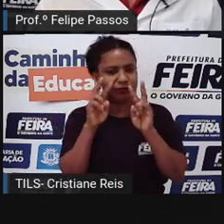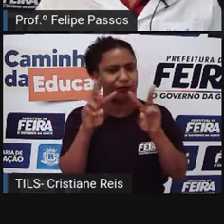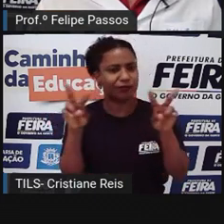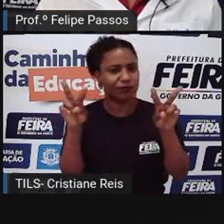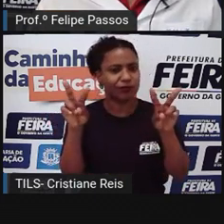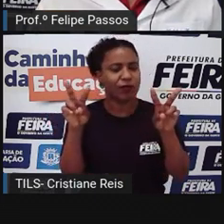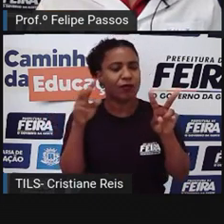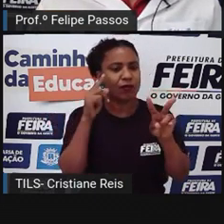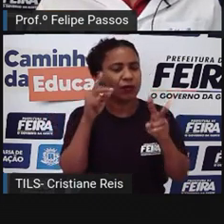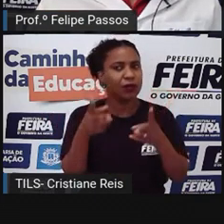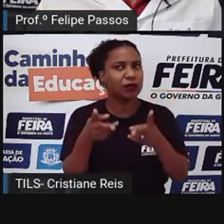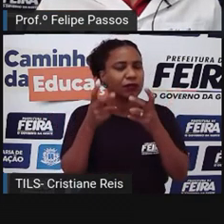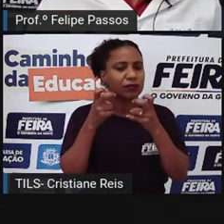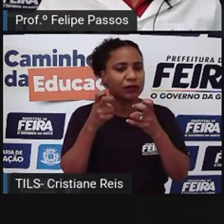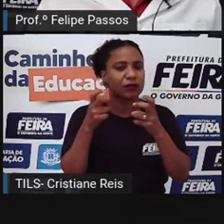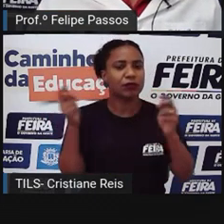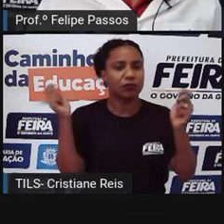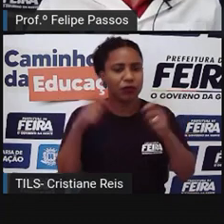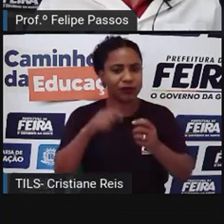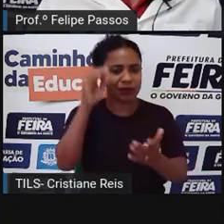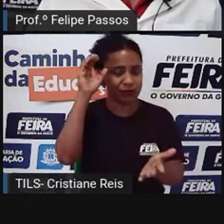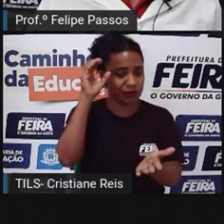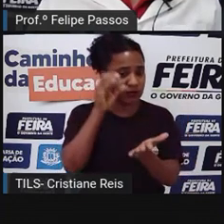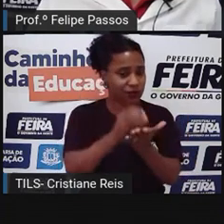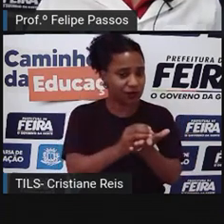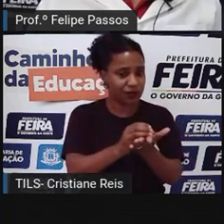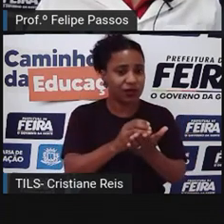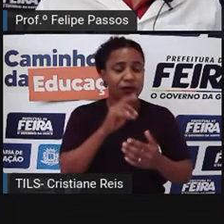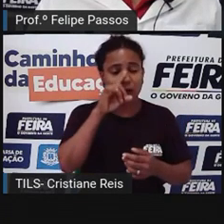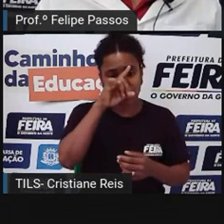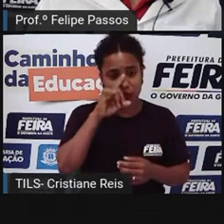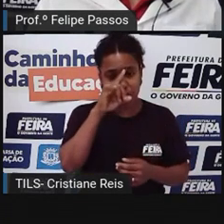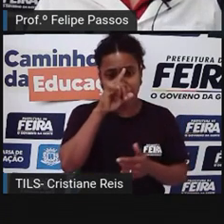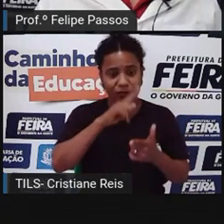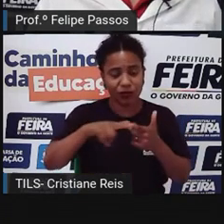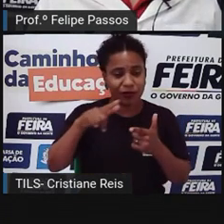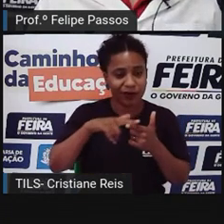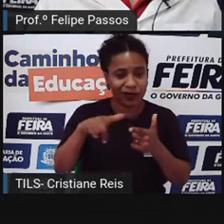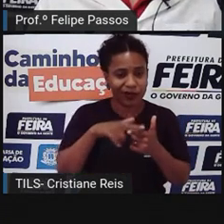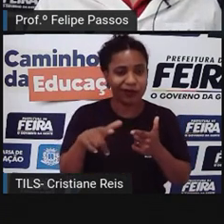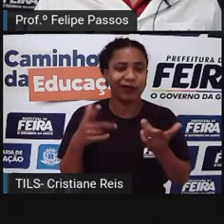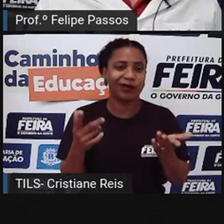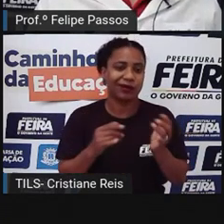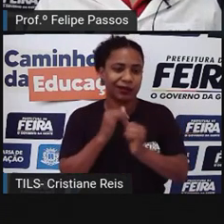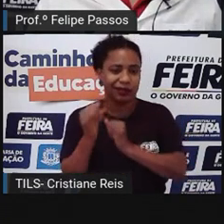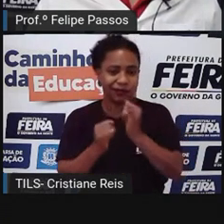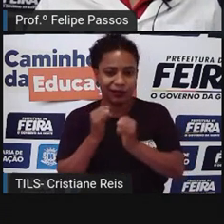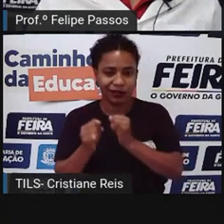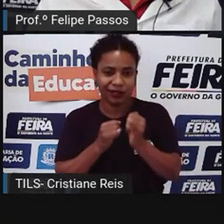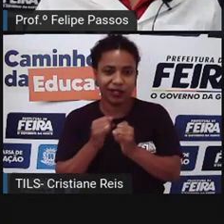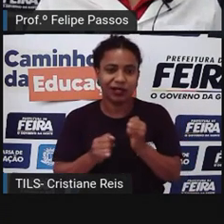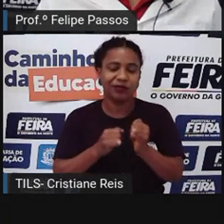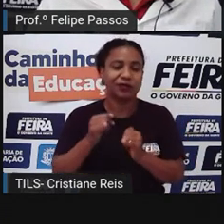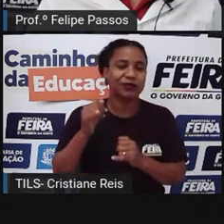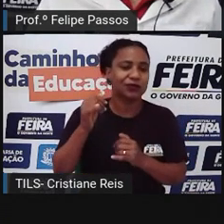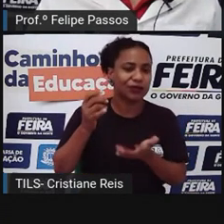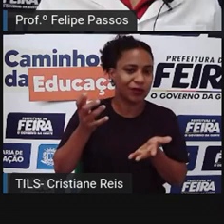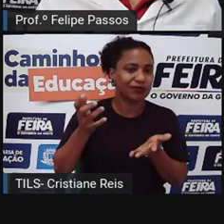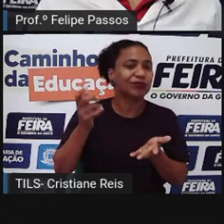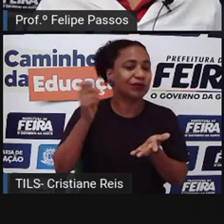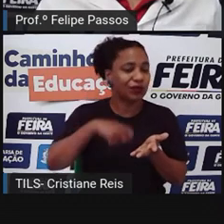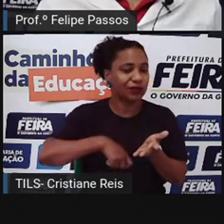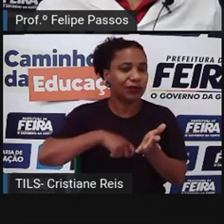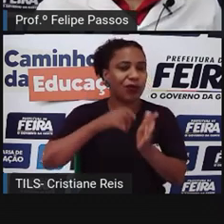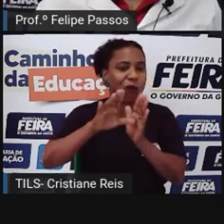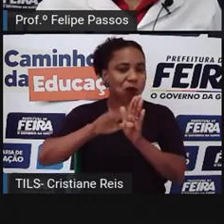crimes podem ser graves. A pessoa pode sofrer golpes na internet, ela pode ser roubada na internet,